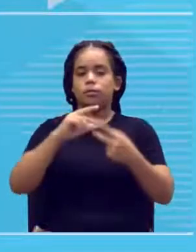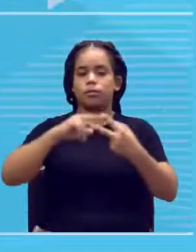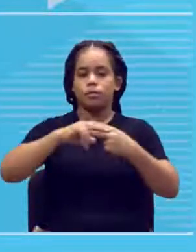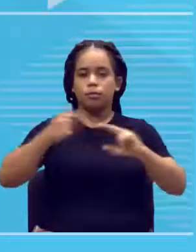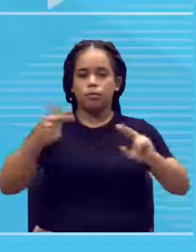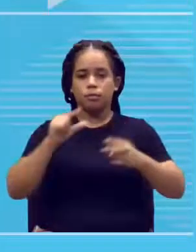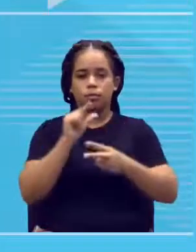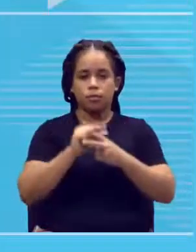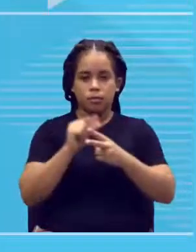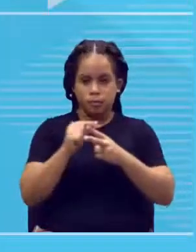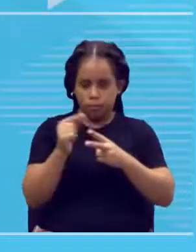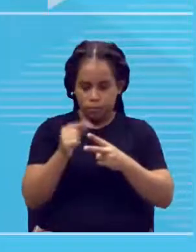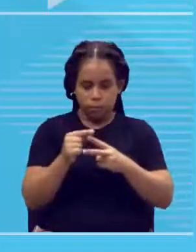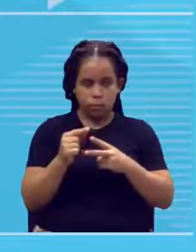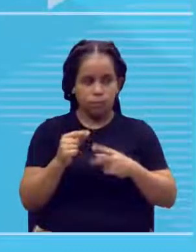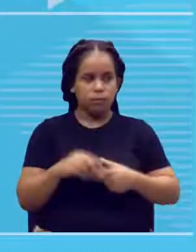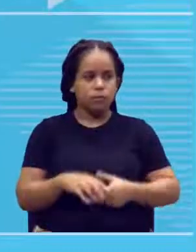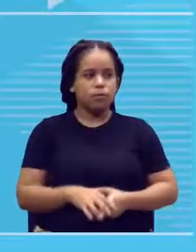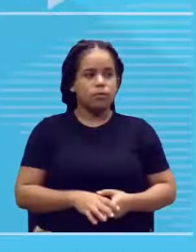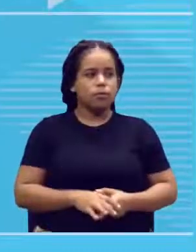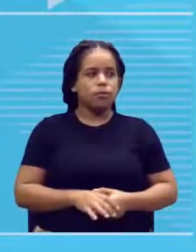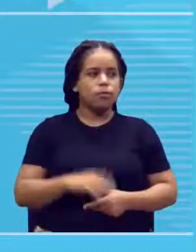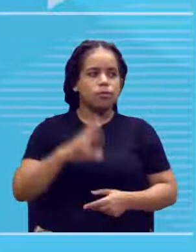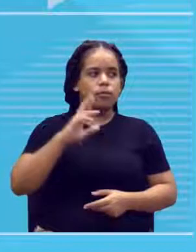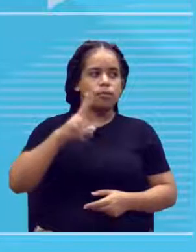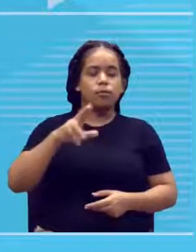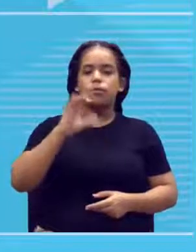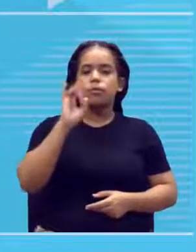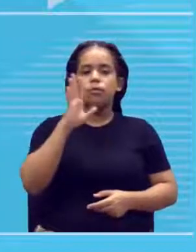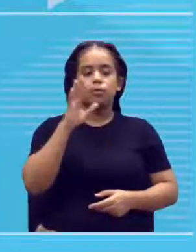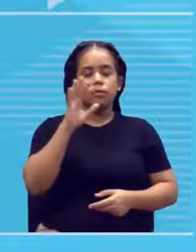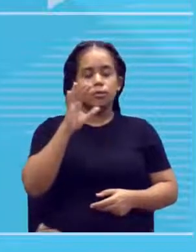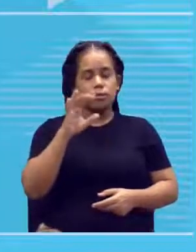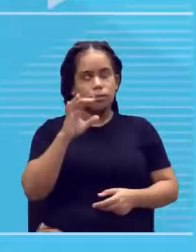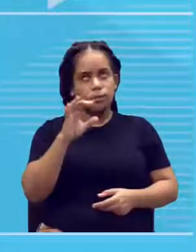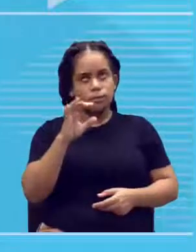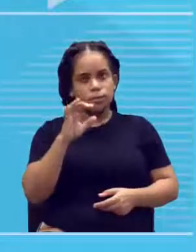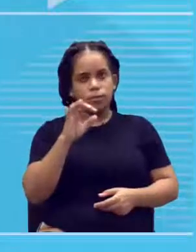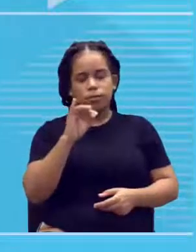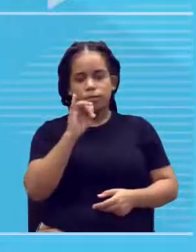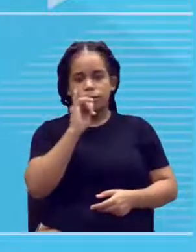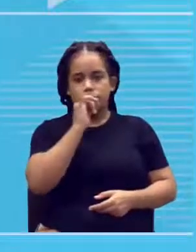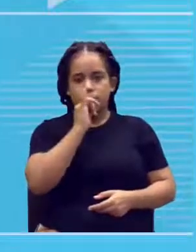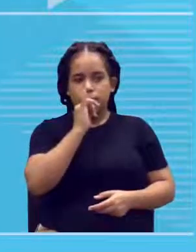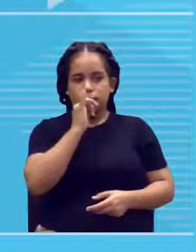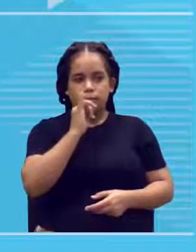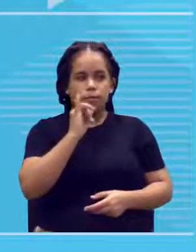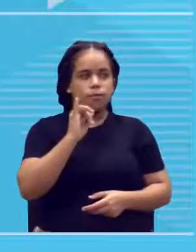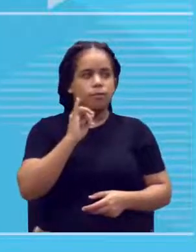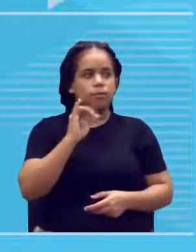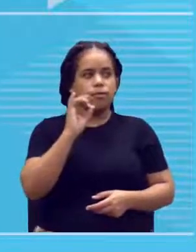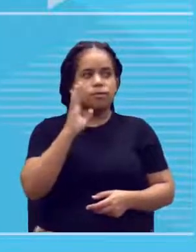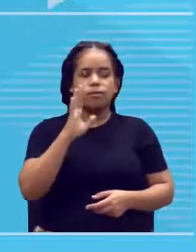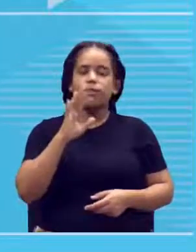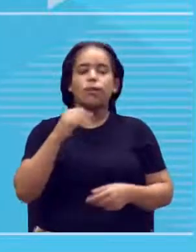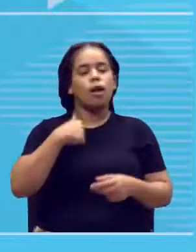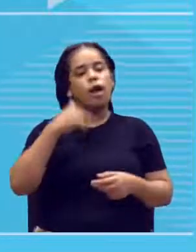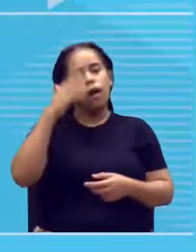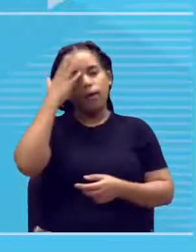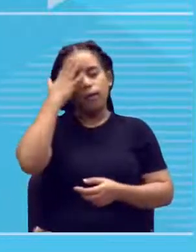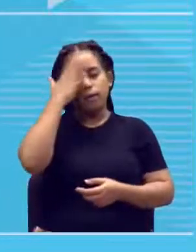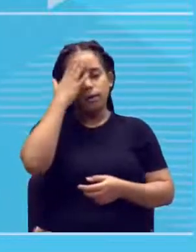apenas... Eu não vou só... Eu vou entender que existem outros